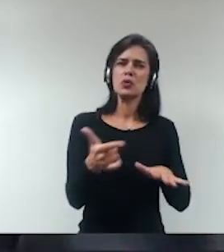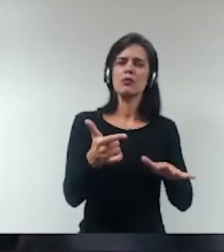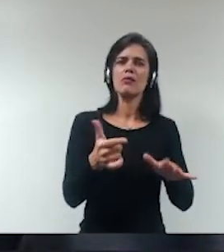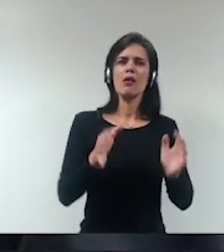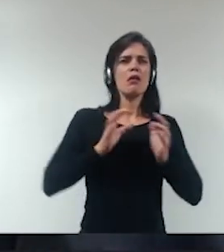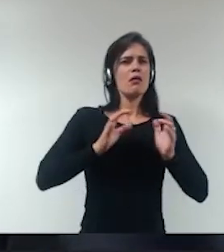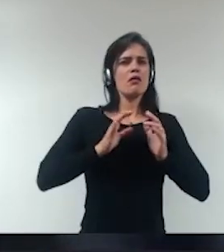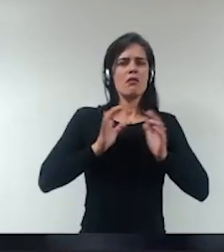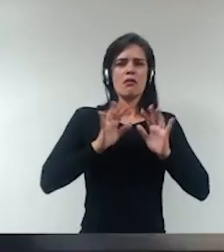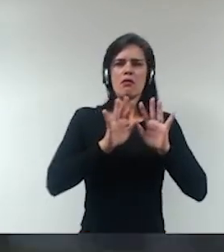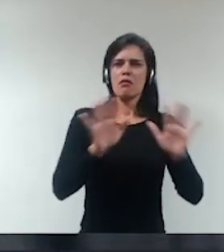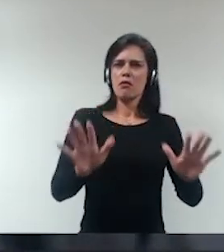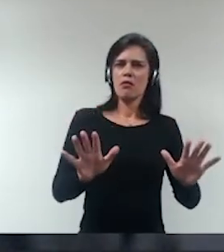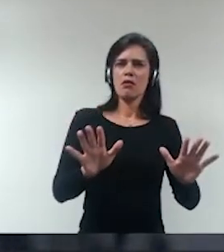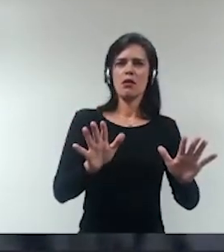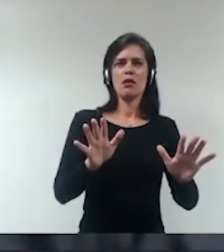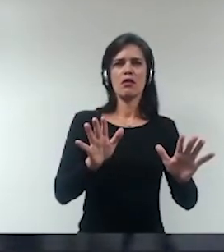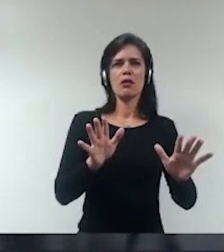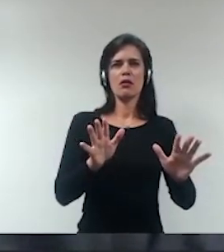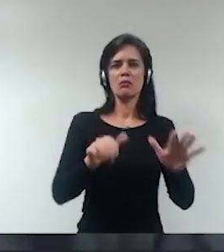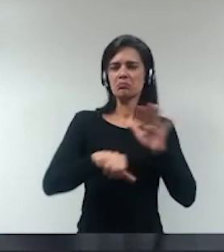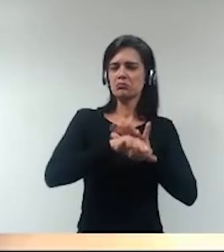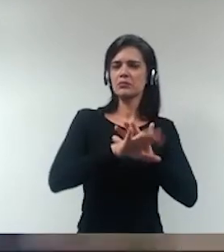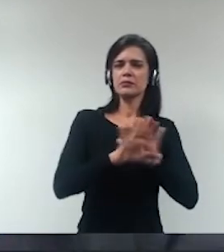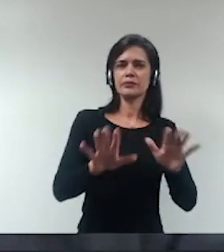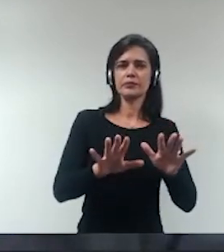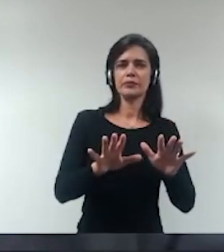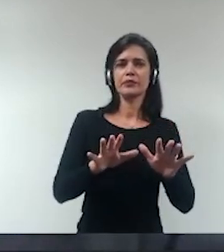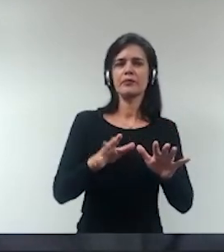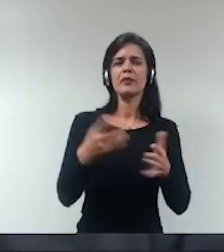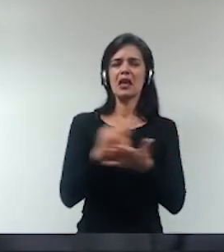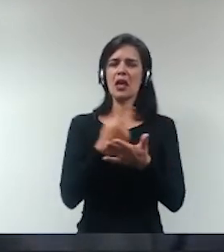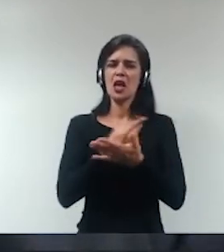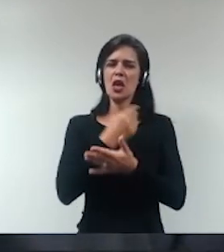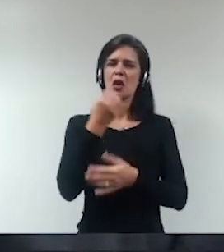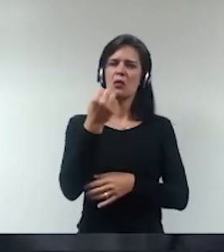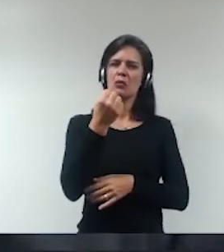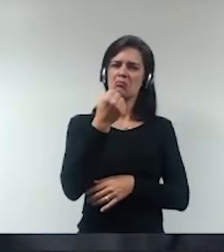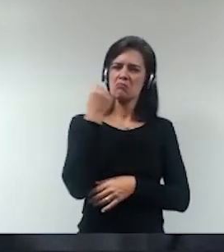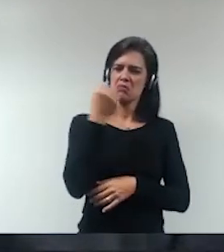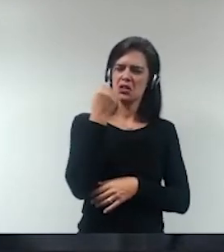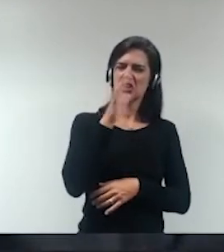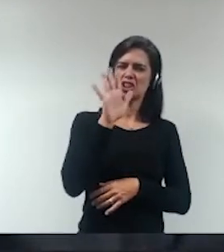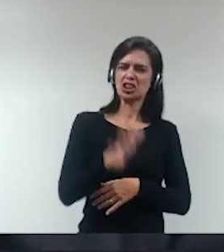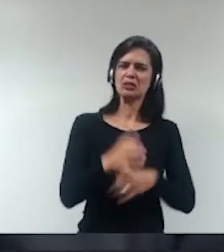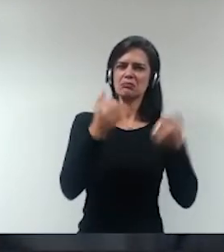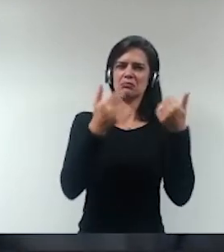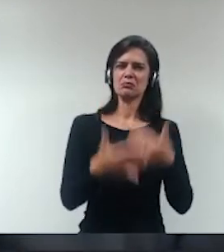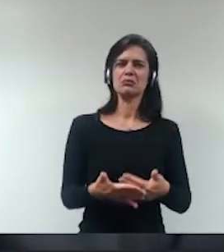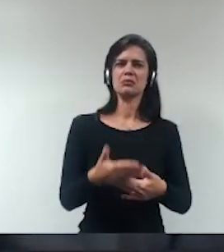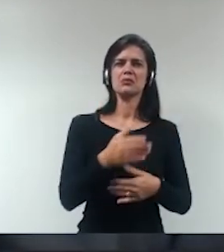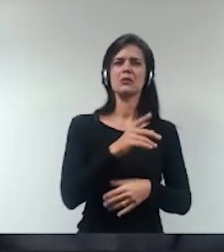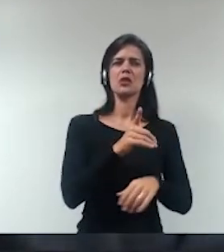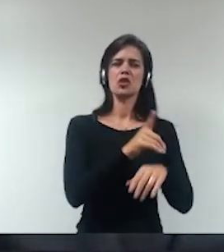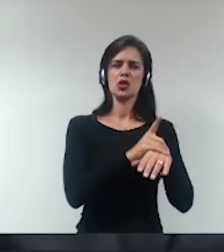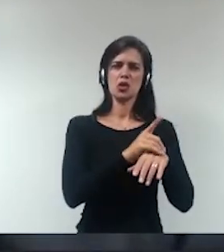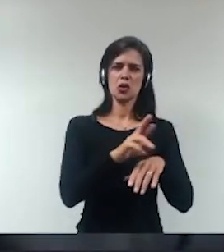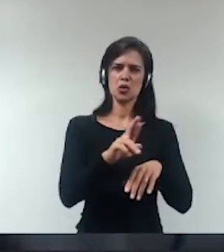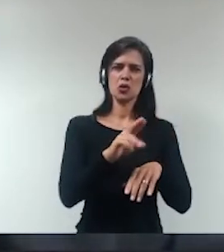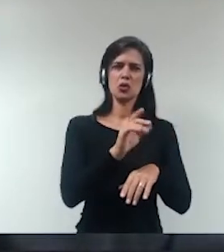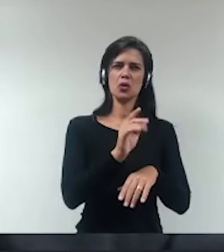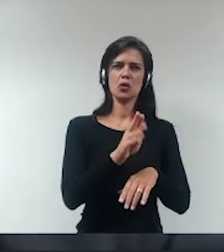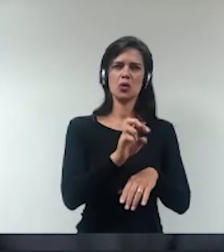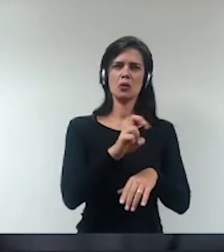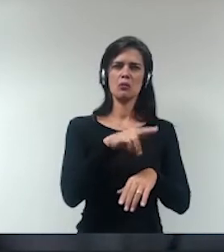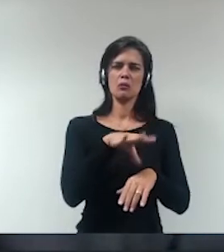enriquecimento ilícito o erro grosseiro acho que já foi bem abordado pelo doutor Bruno acho que tem um pouco